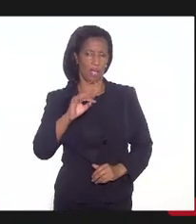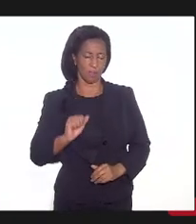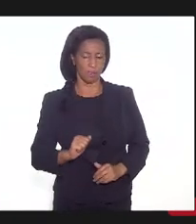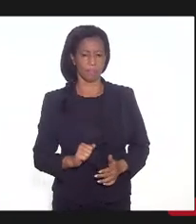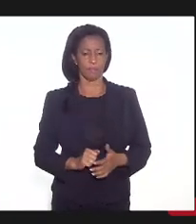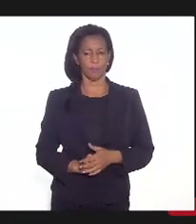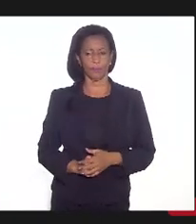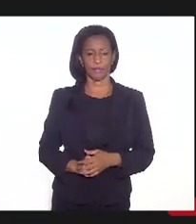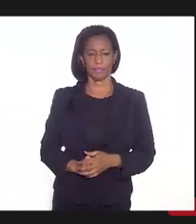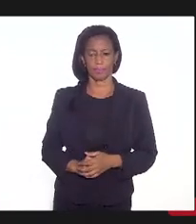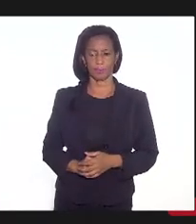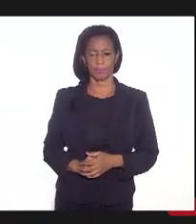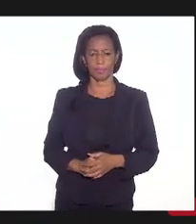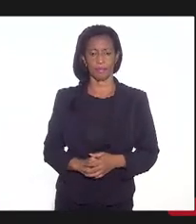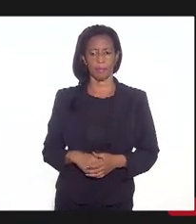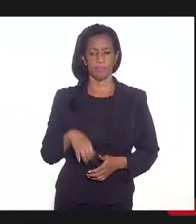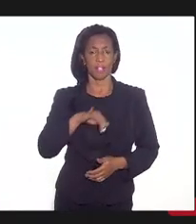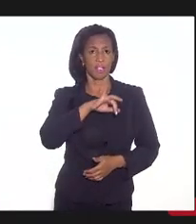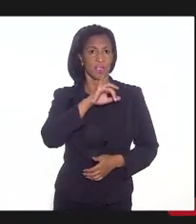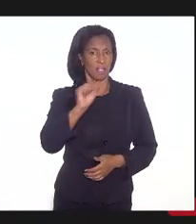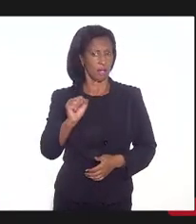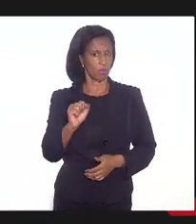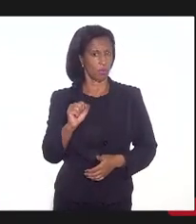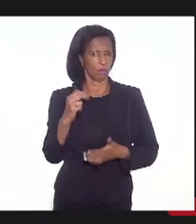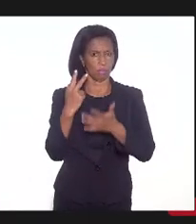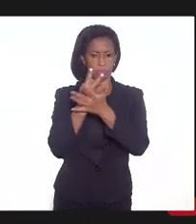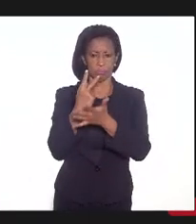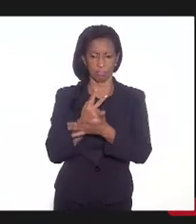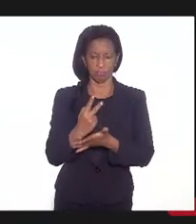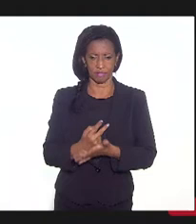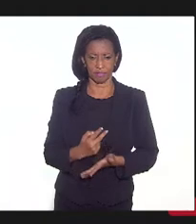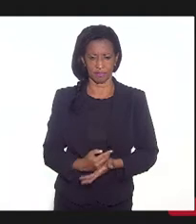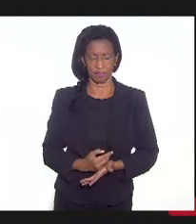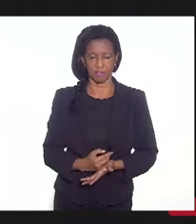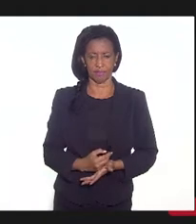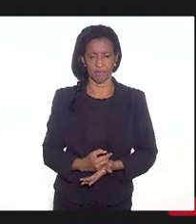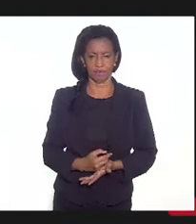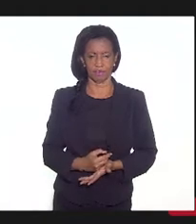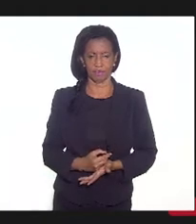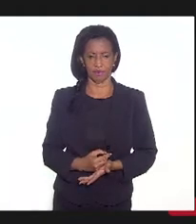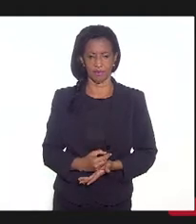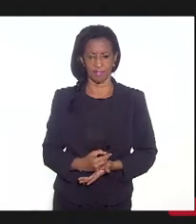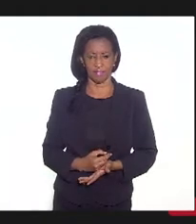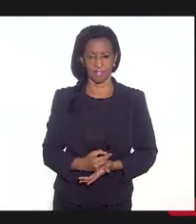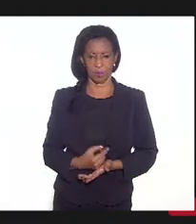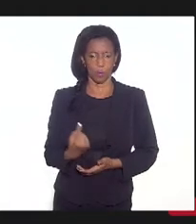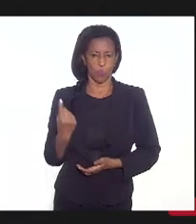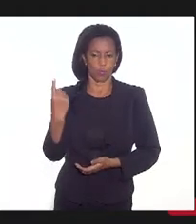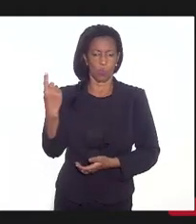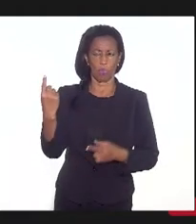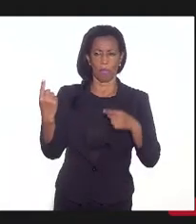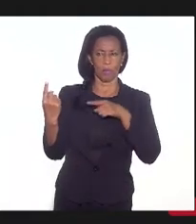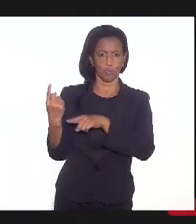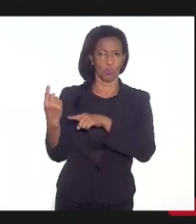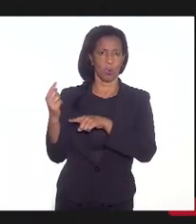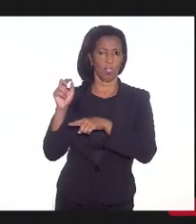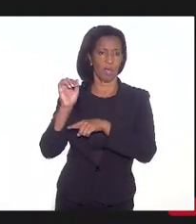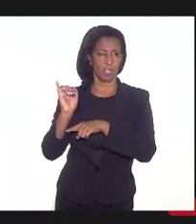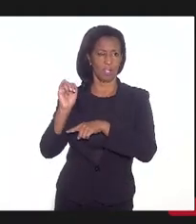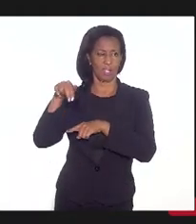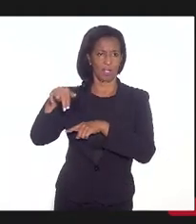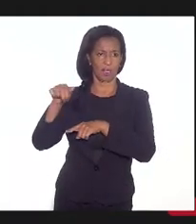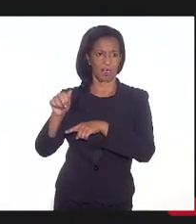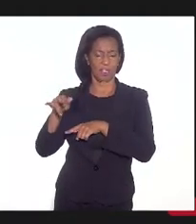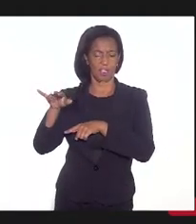Pio. Isso é injusto, muito injusto, um funcionário inativo que ganha 3 mil